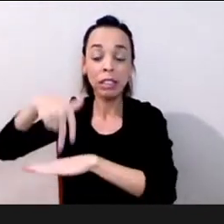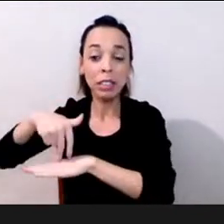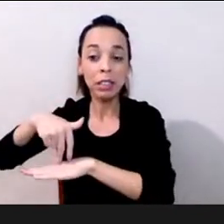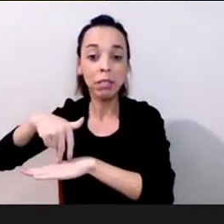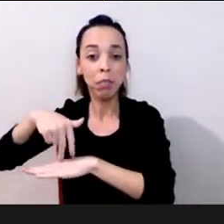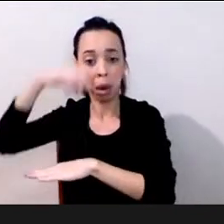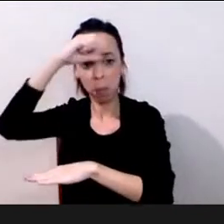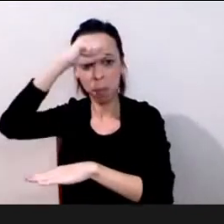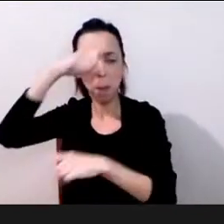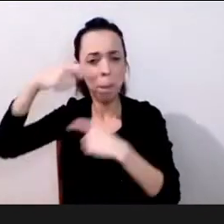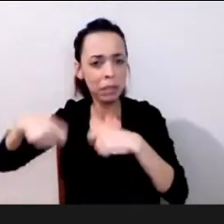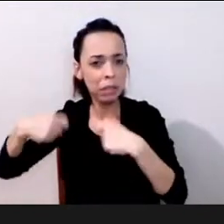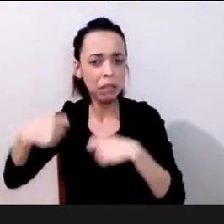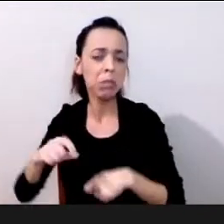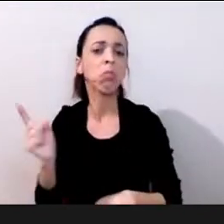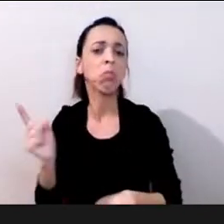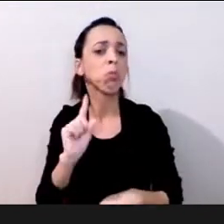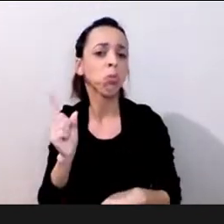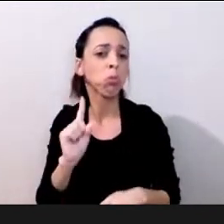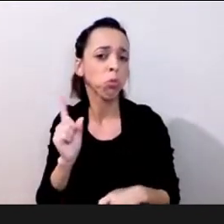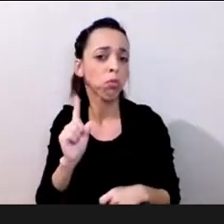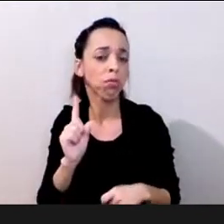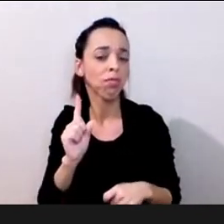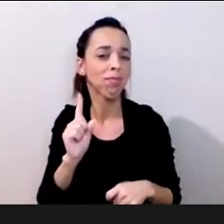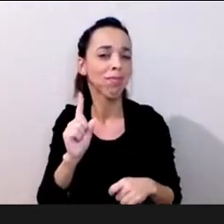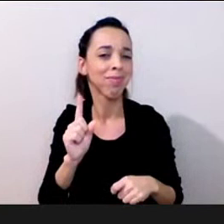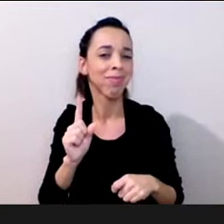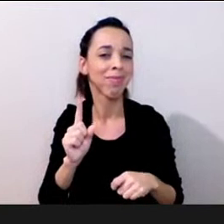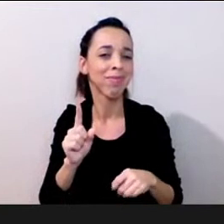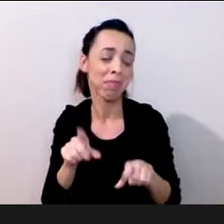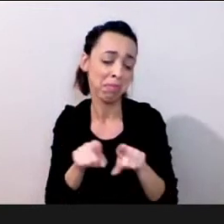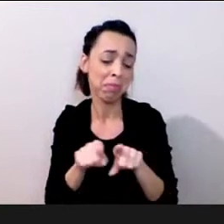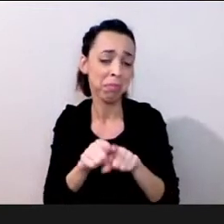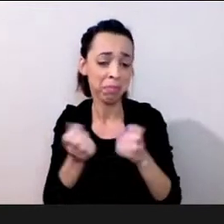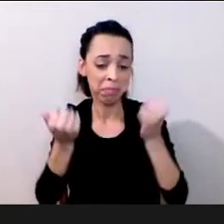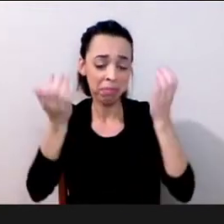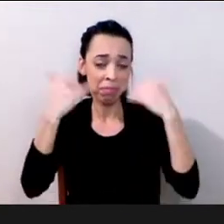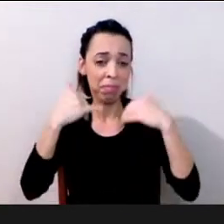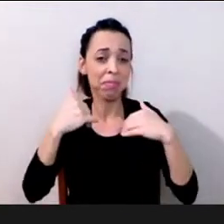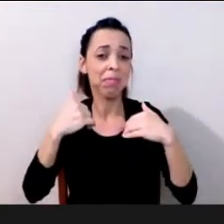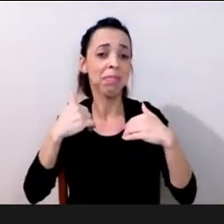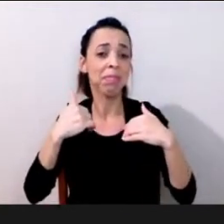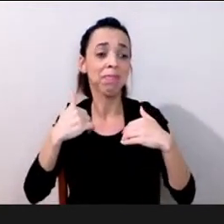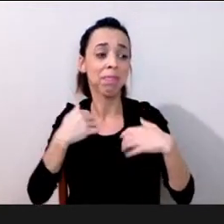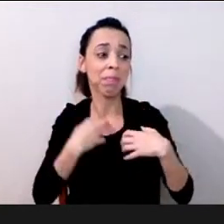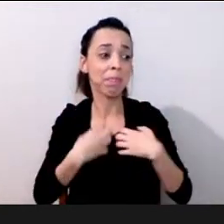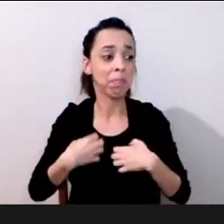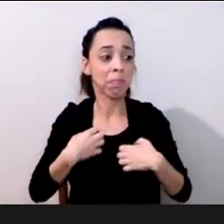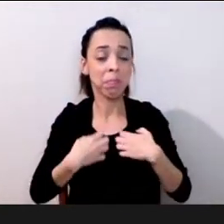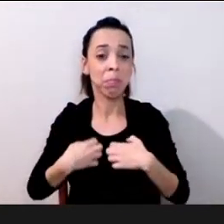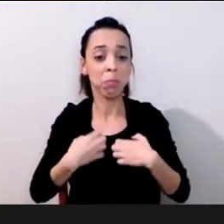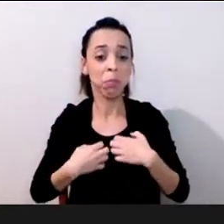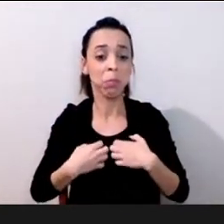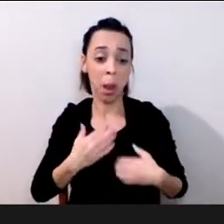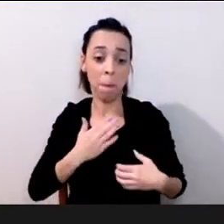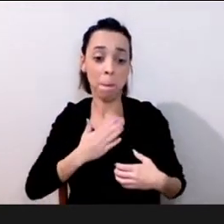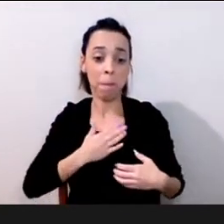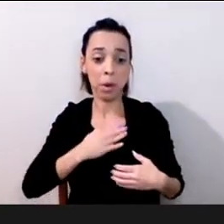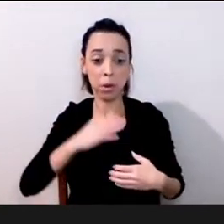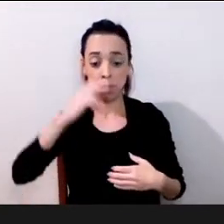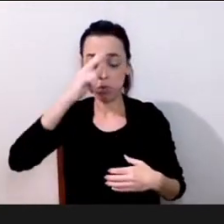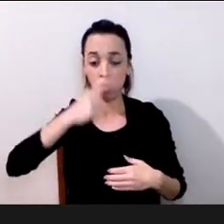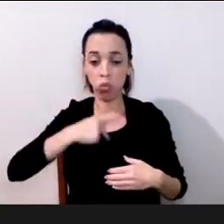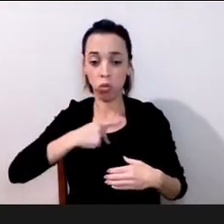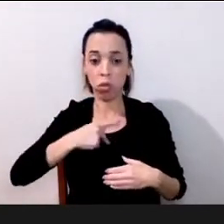busca de motivação acho que é uma motivação de cada um mas é um compromisso com essa nova configuração que se apresenta com esses novos desafios de